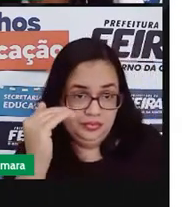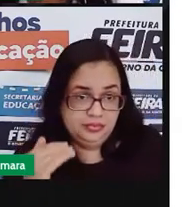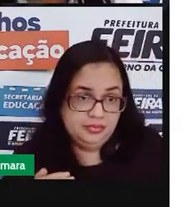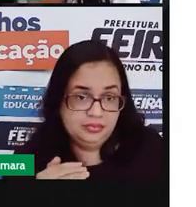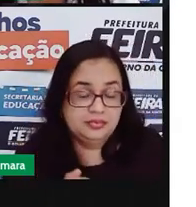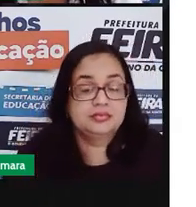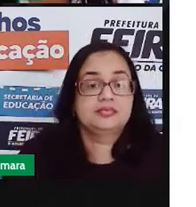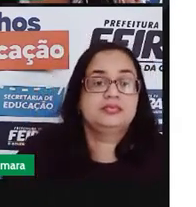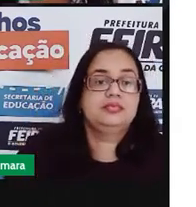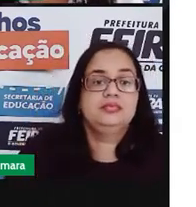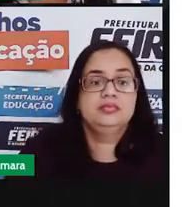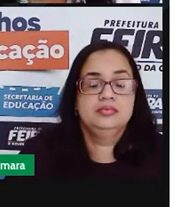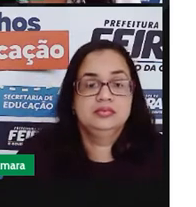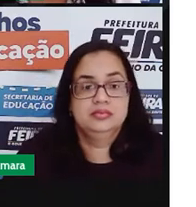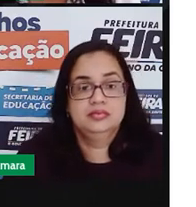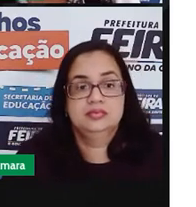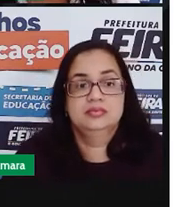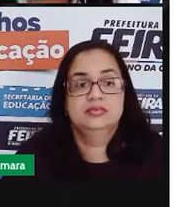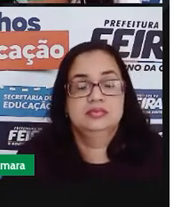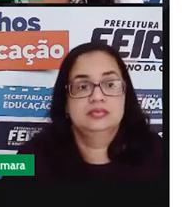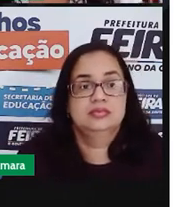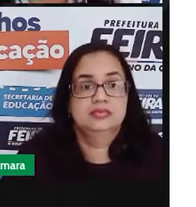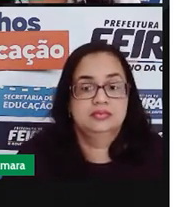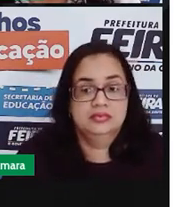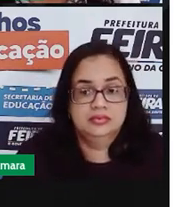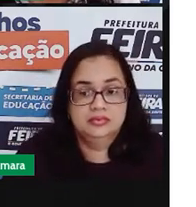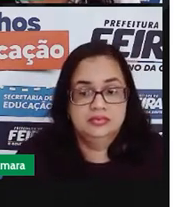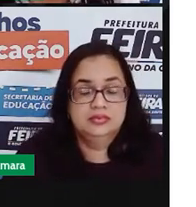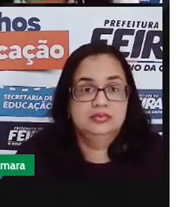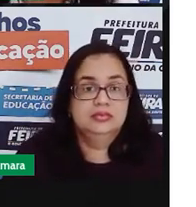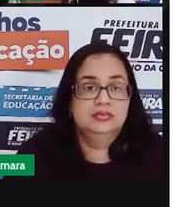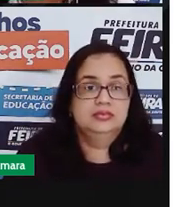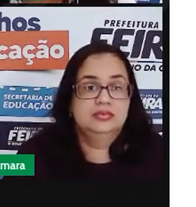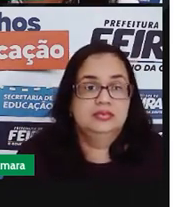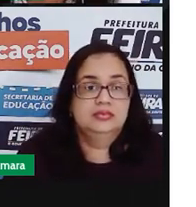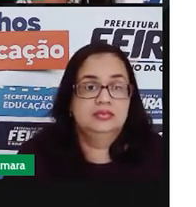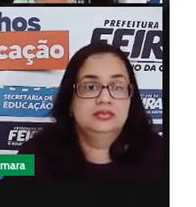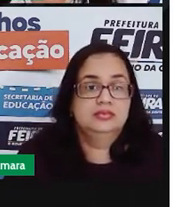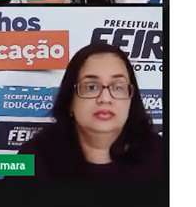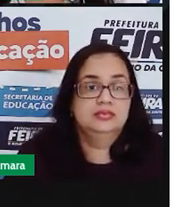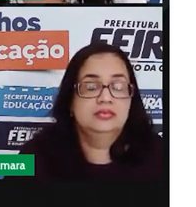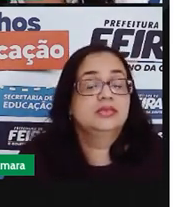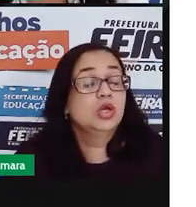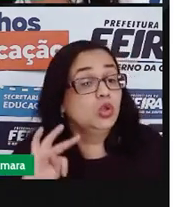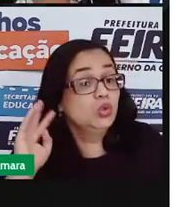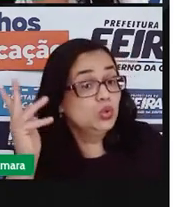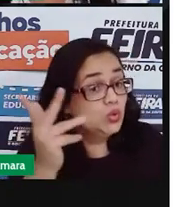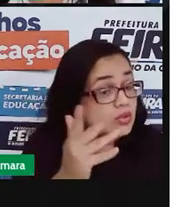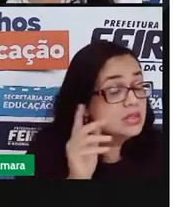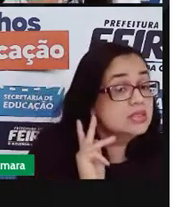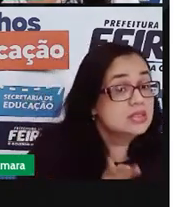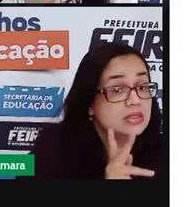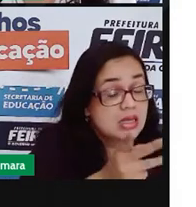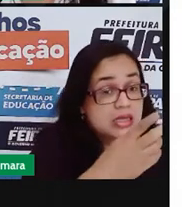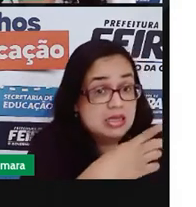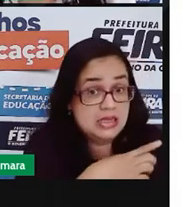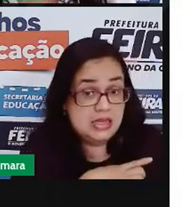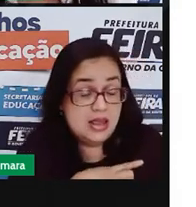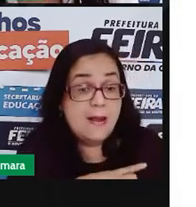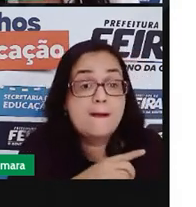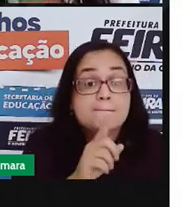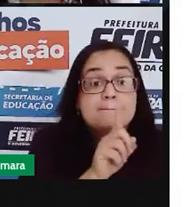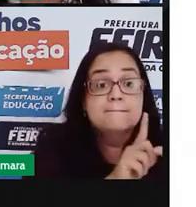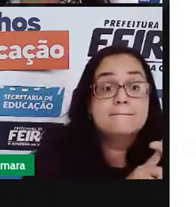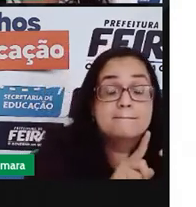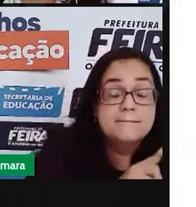Sino. Poldado. Suculenta. Todas as vezes que a palavra